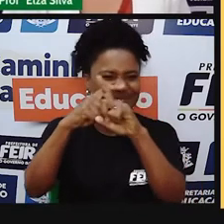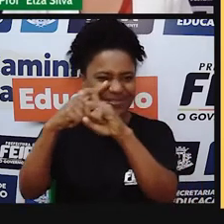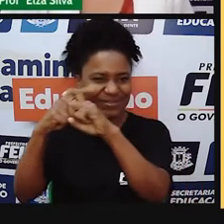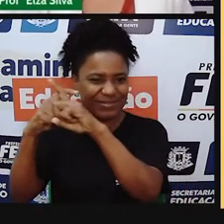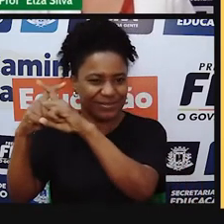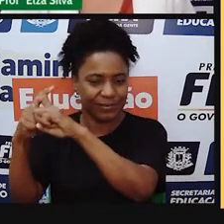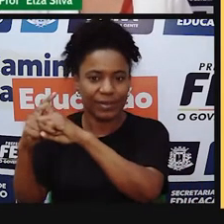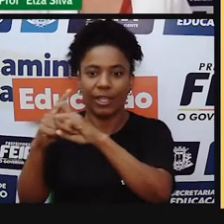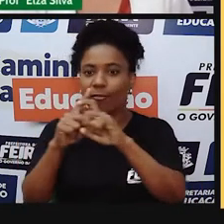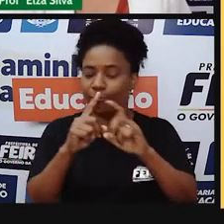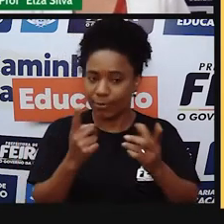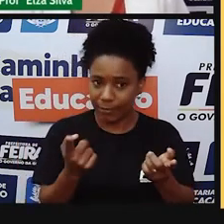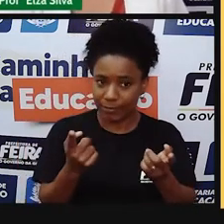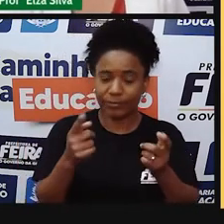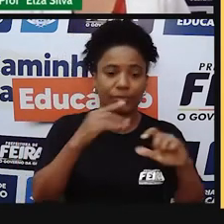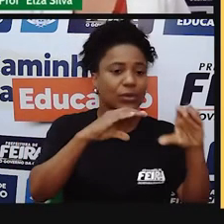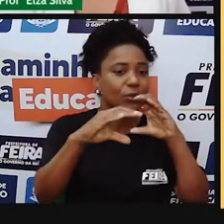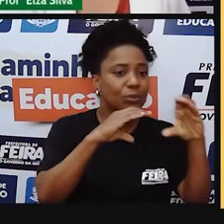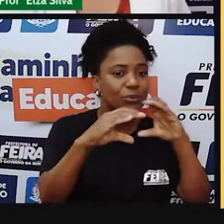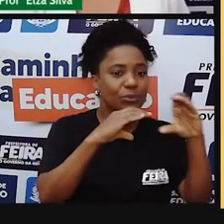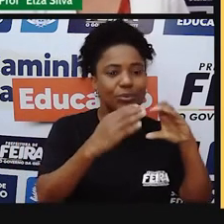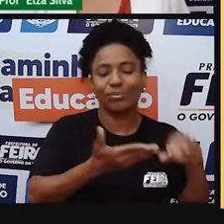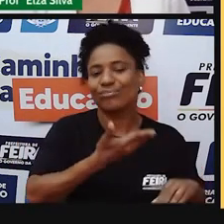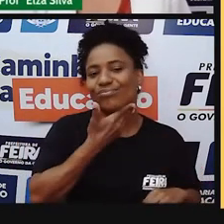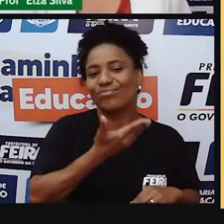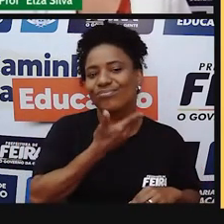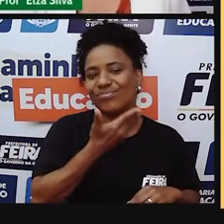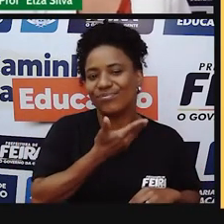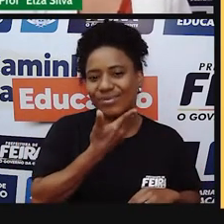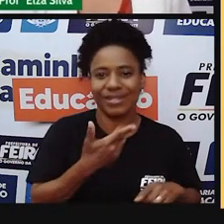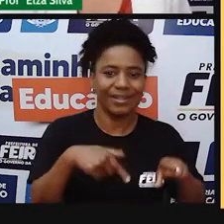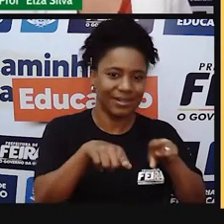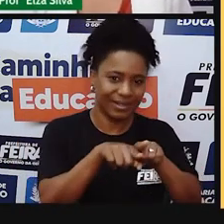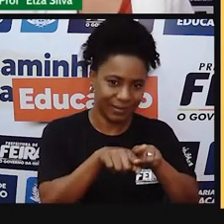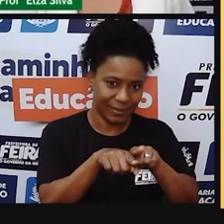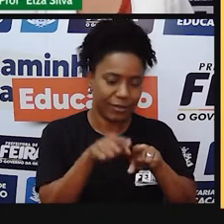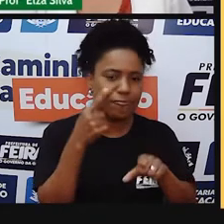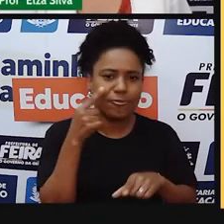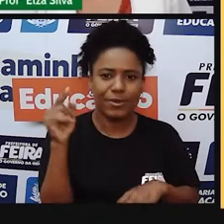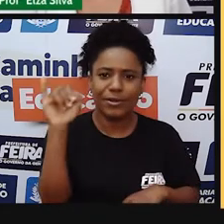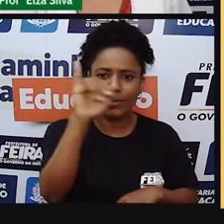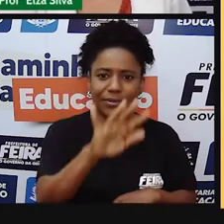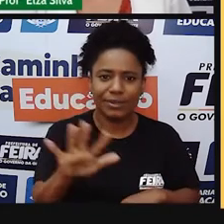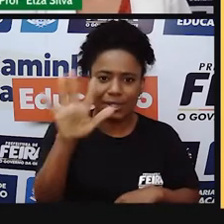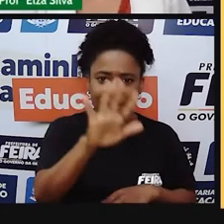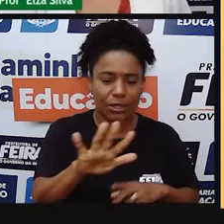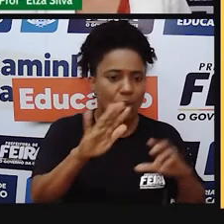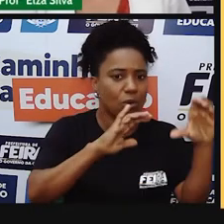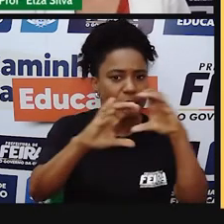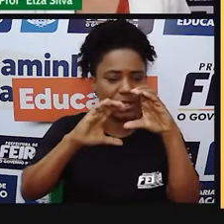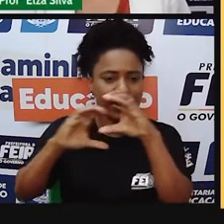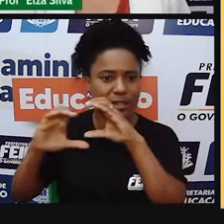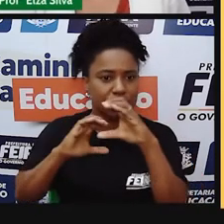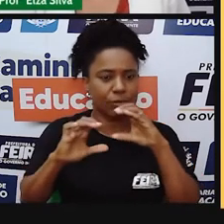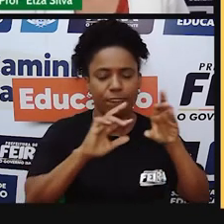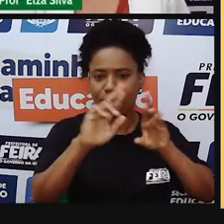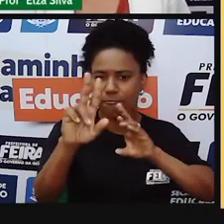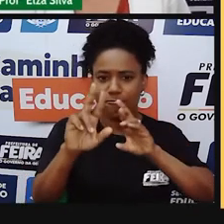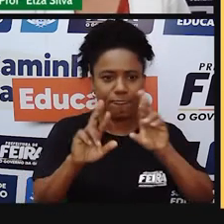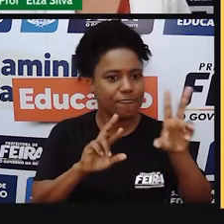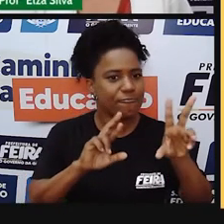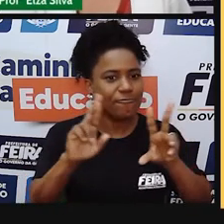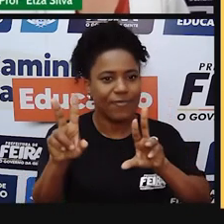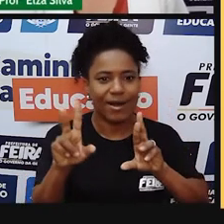aqui as imagens que eu estou espelhando para vocês. Differentiates of Communication. Modos diferentes,